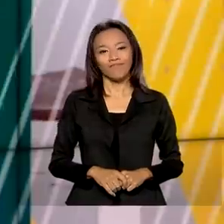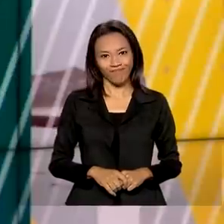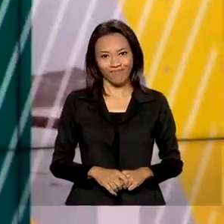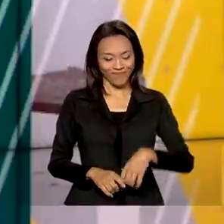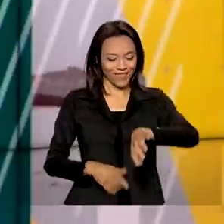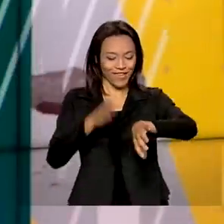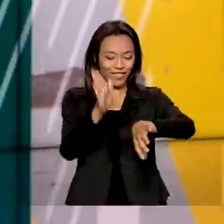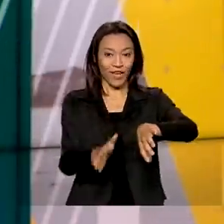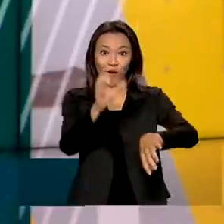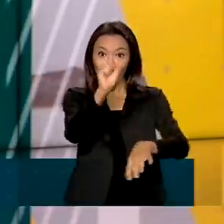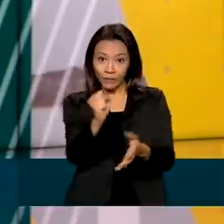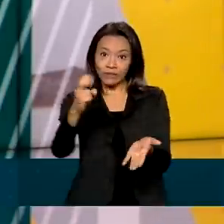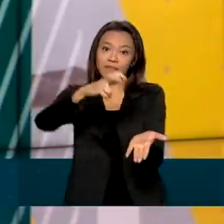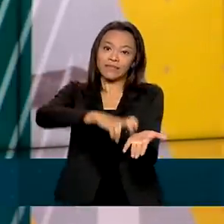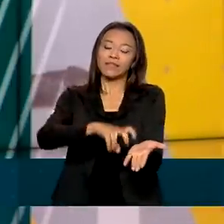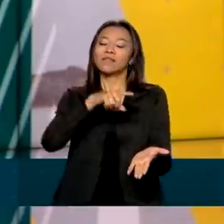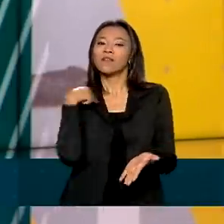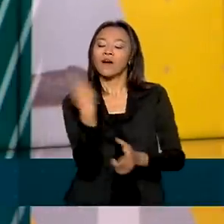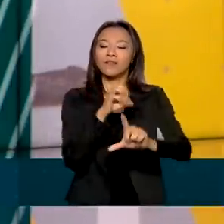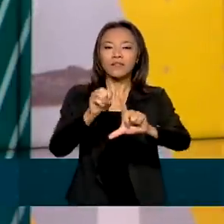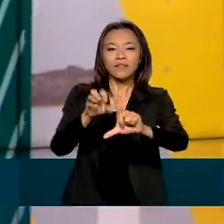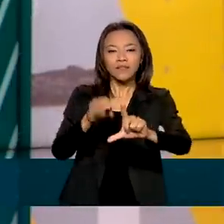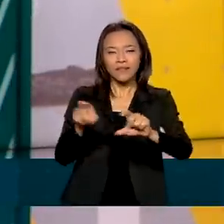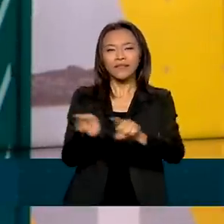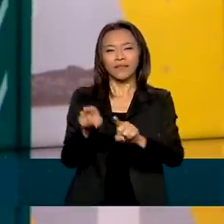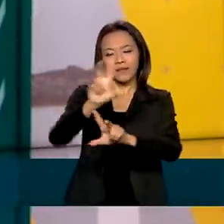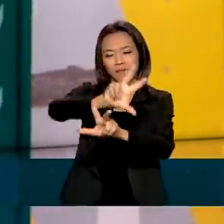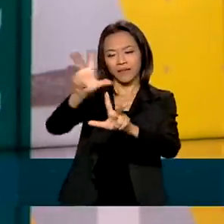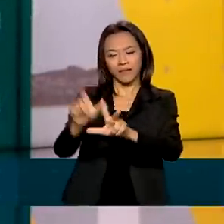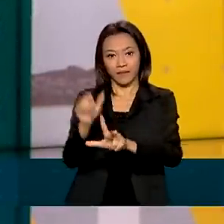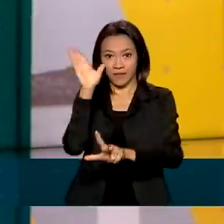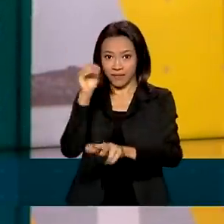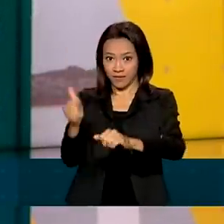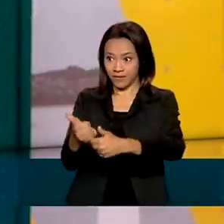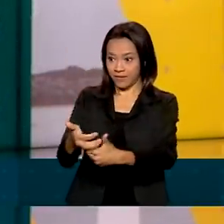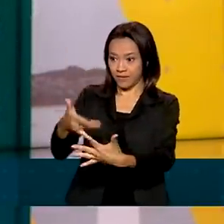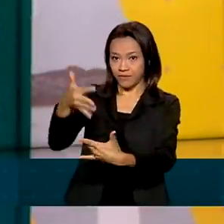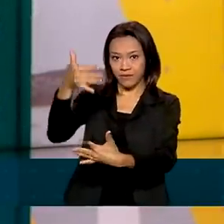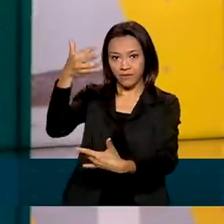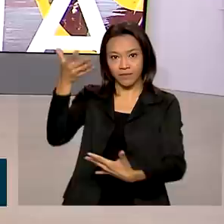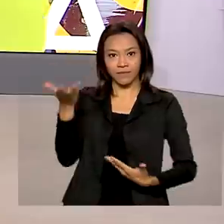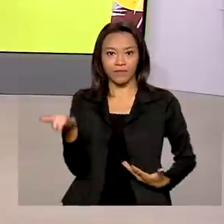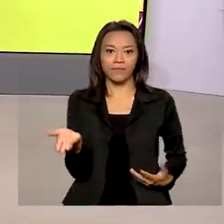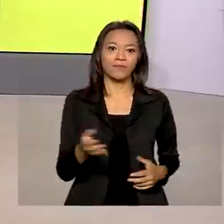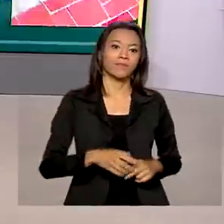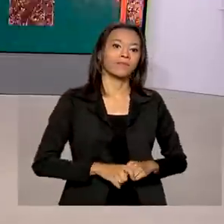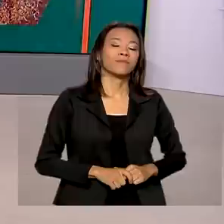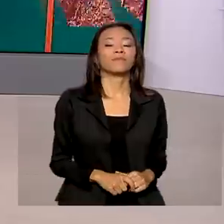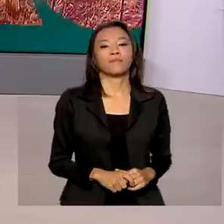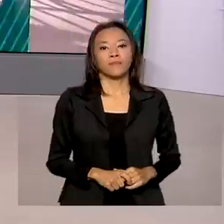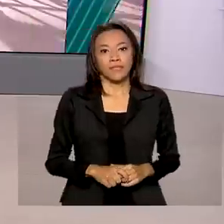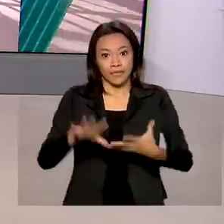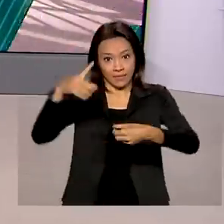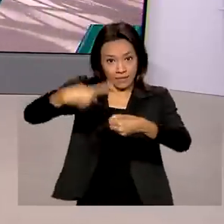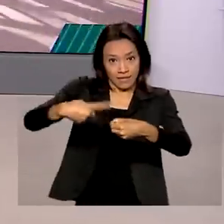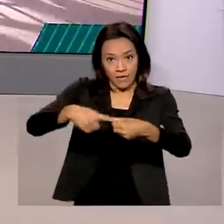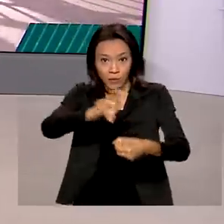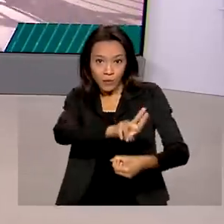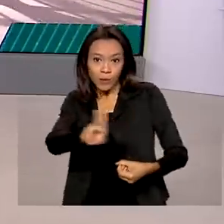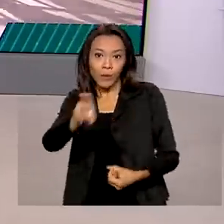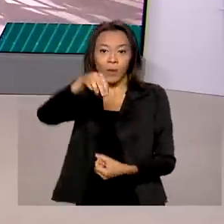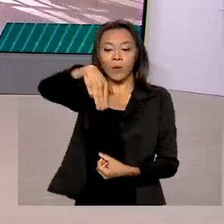Oito horas da manhã, estamos ao vivo pela TV Brasil e redes sociais. Na cidade de